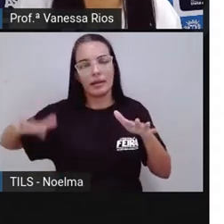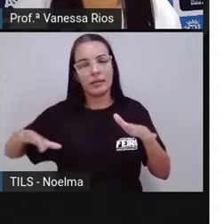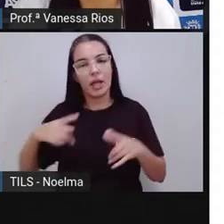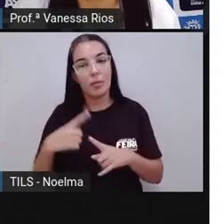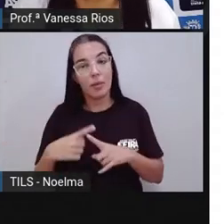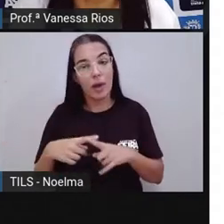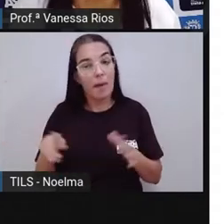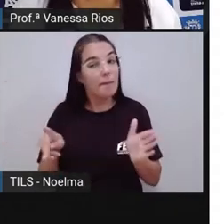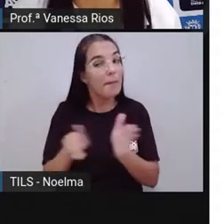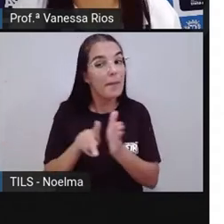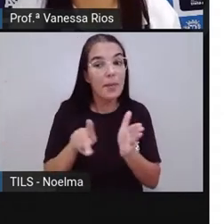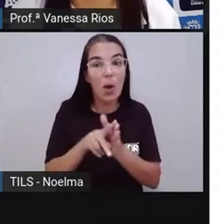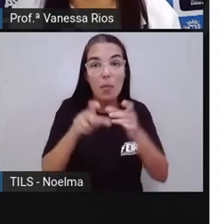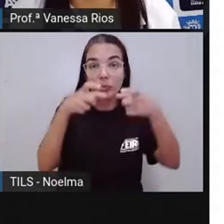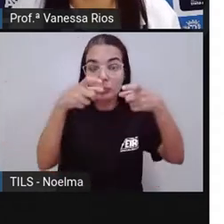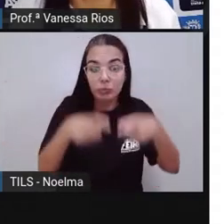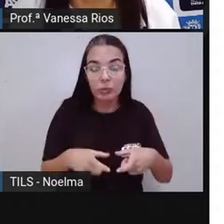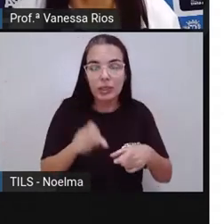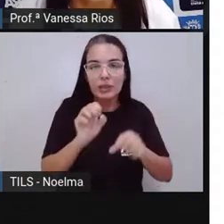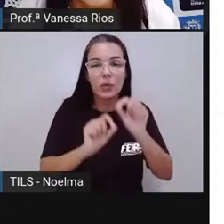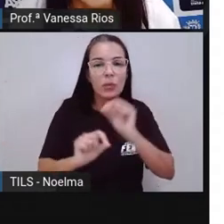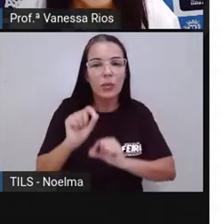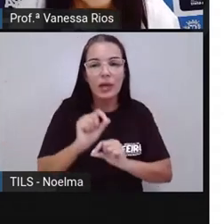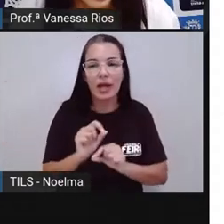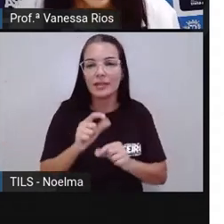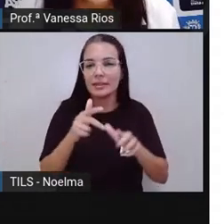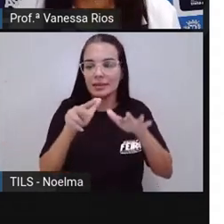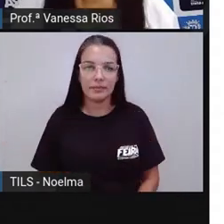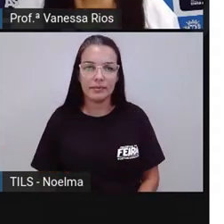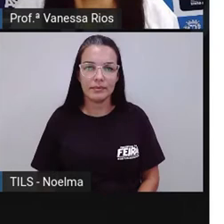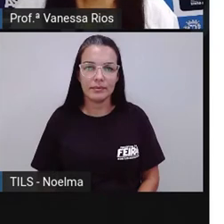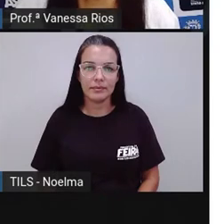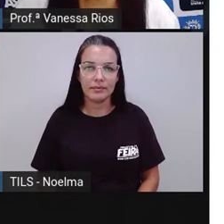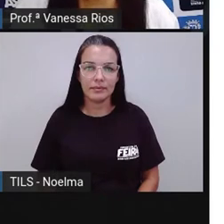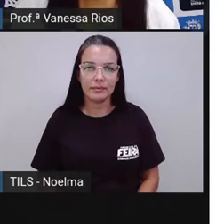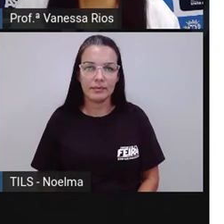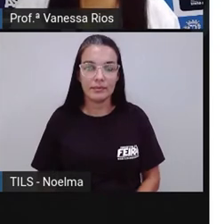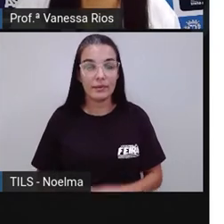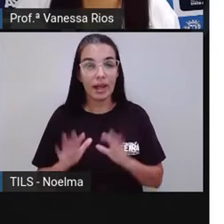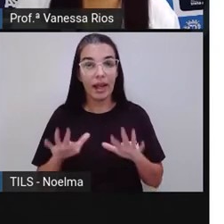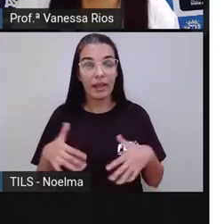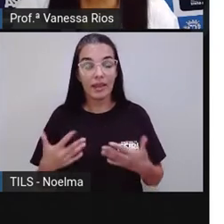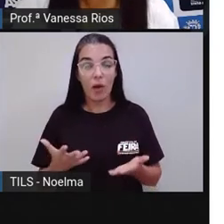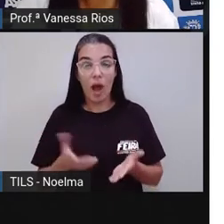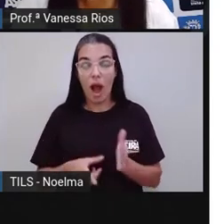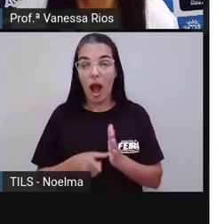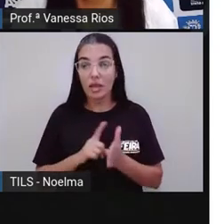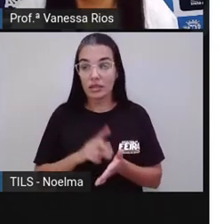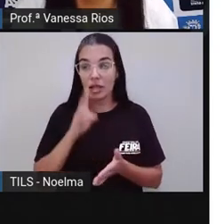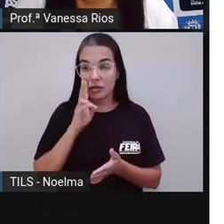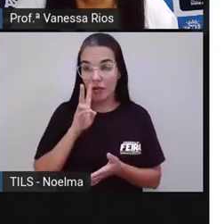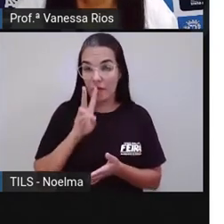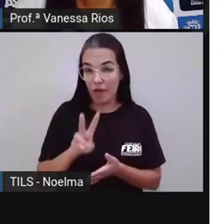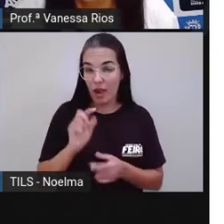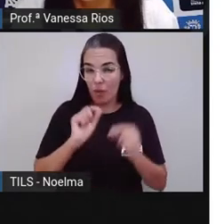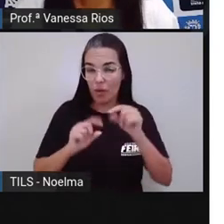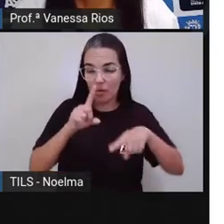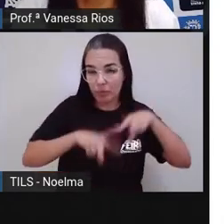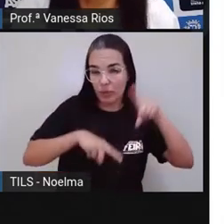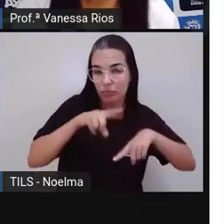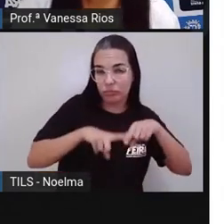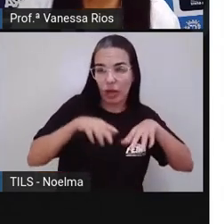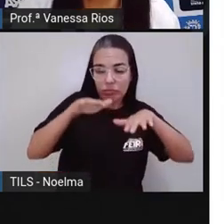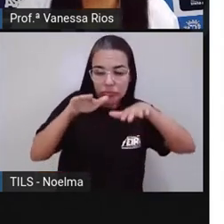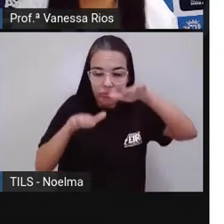propriedade dos corpos não afundarem. Então antes da gente observar a propriedade, né? Da